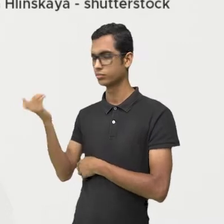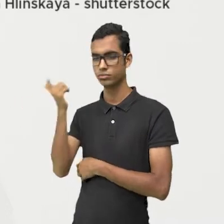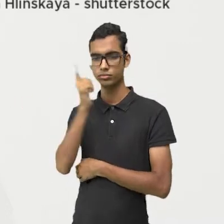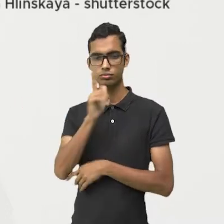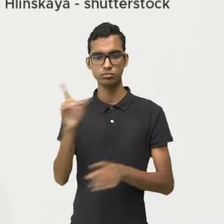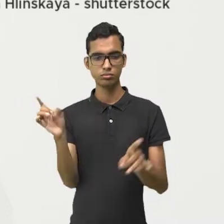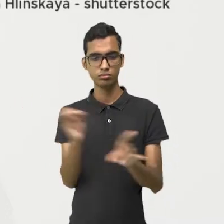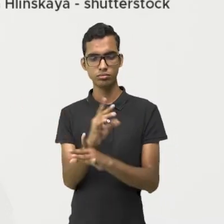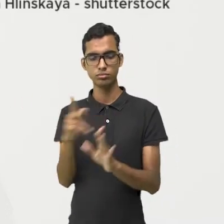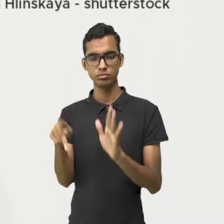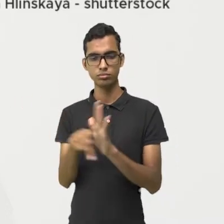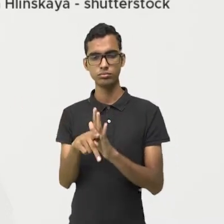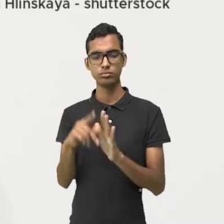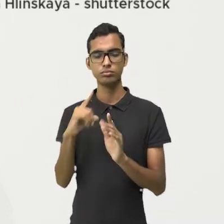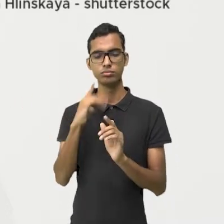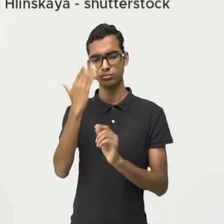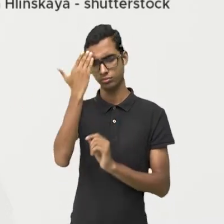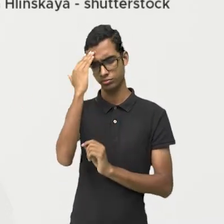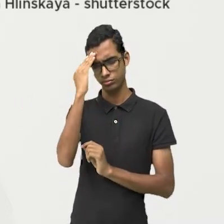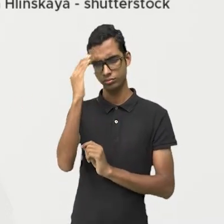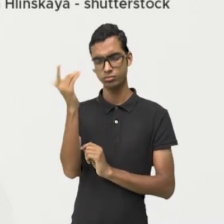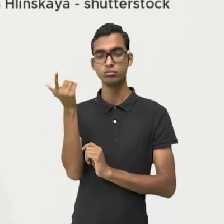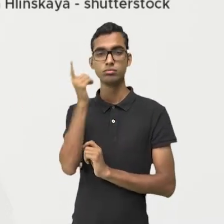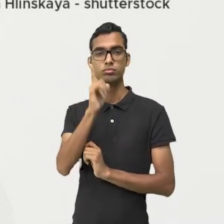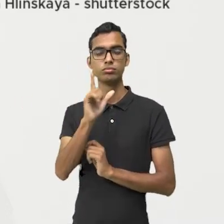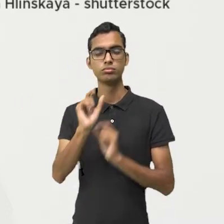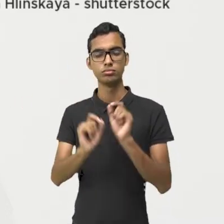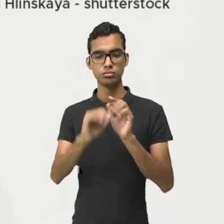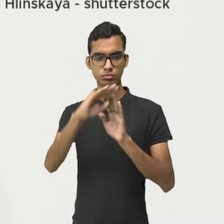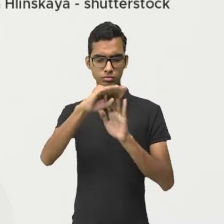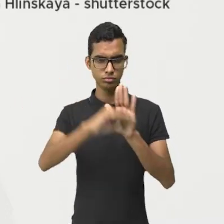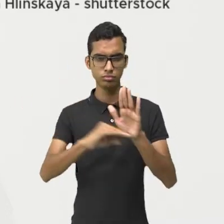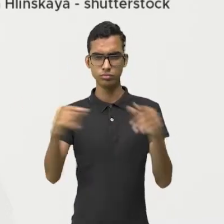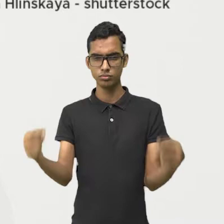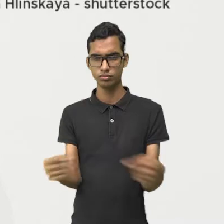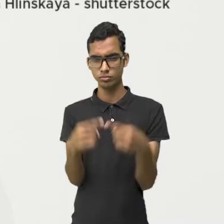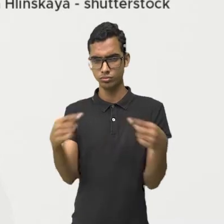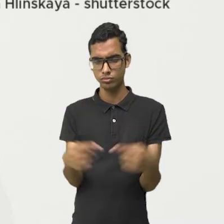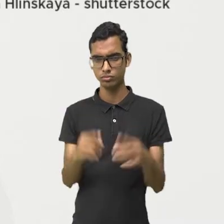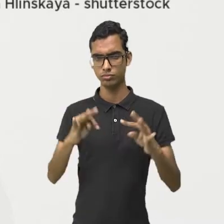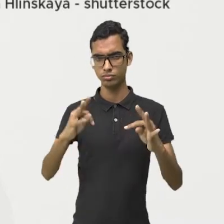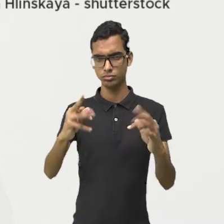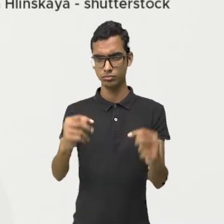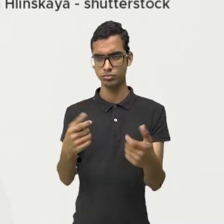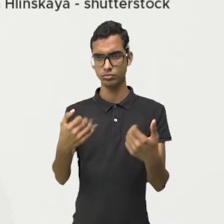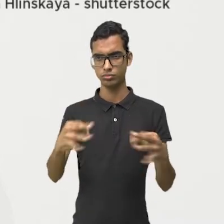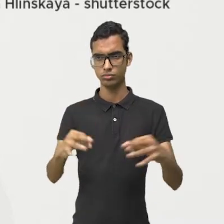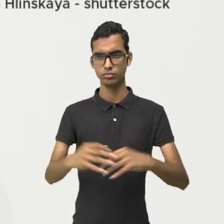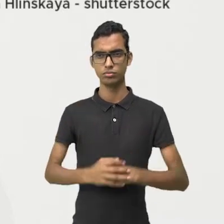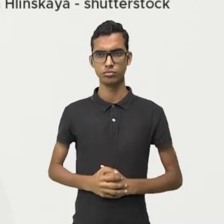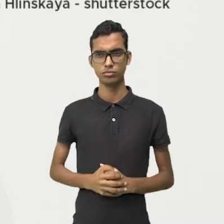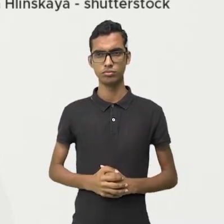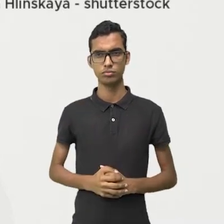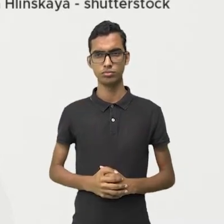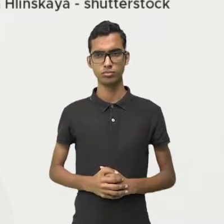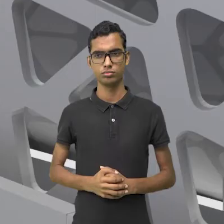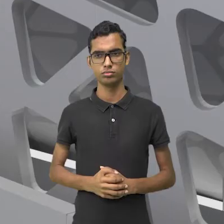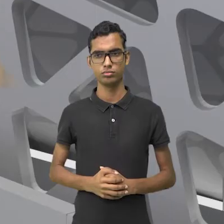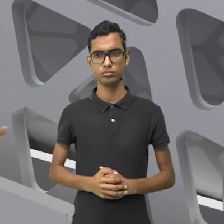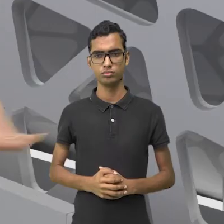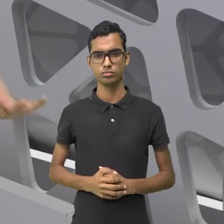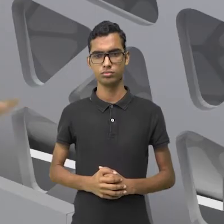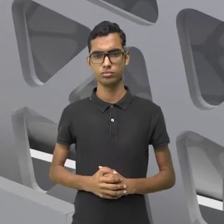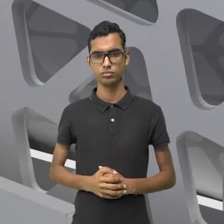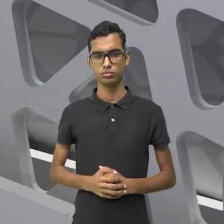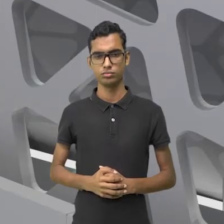Completamos o quadradinho. seja, estabelecemos todas as correlações. Beleza? Então, o que é que nós